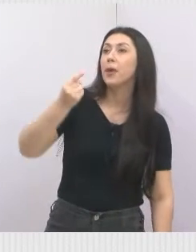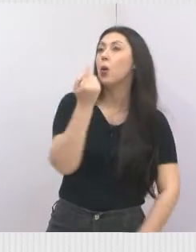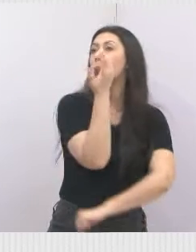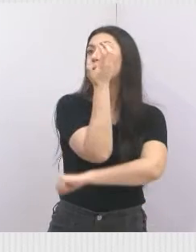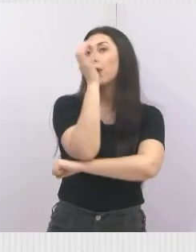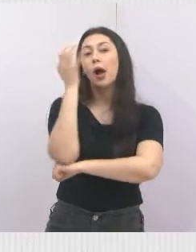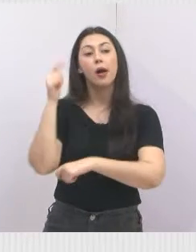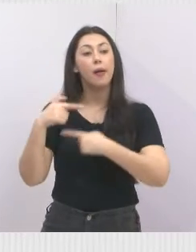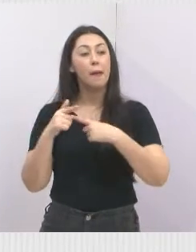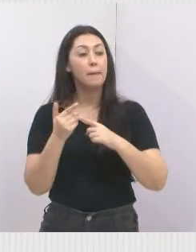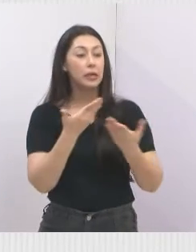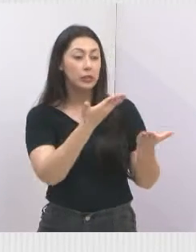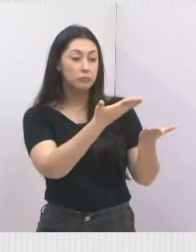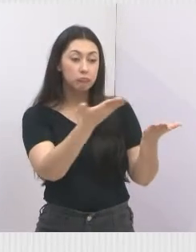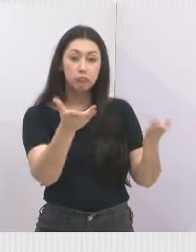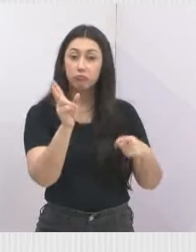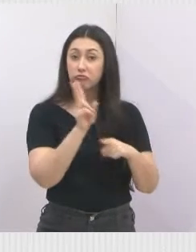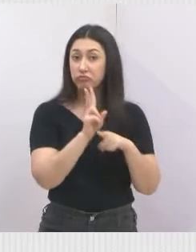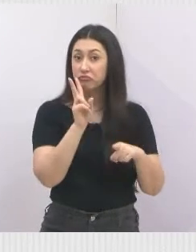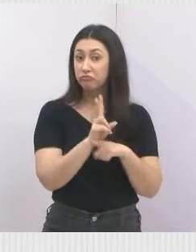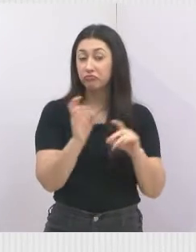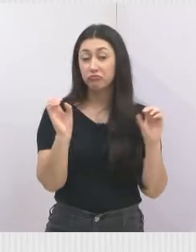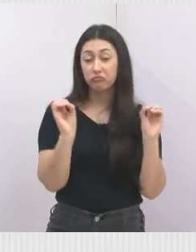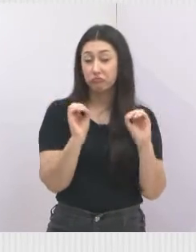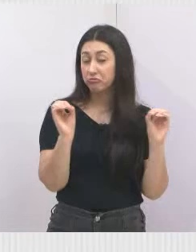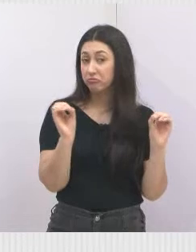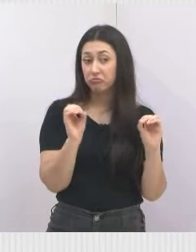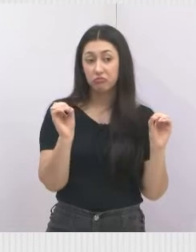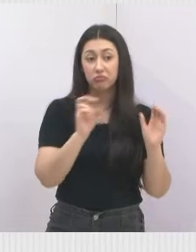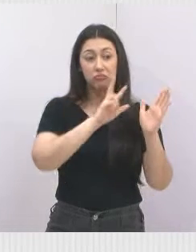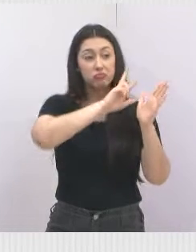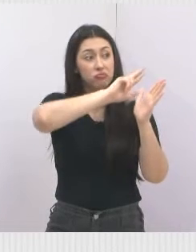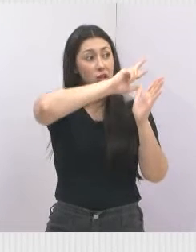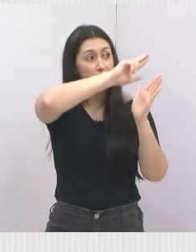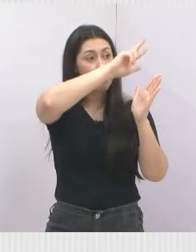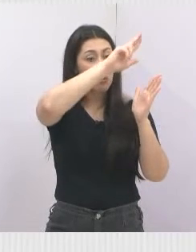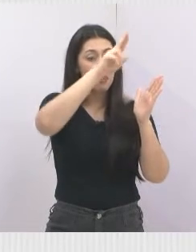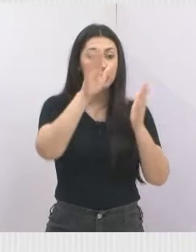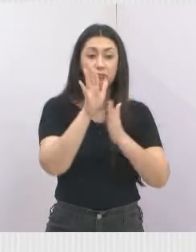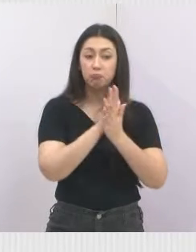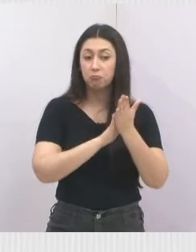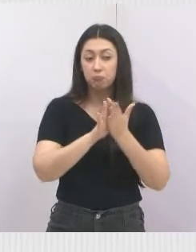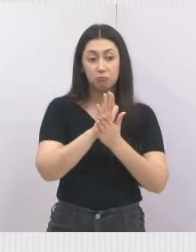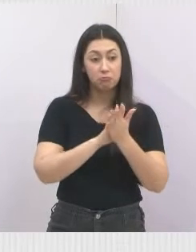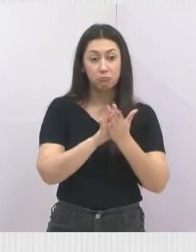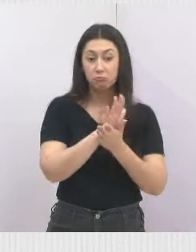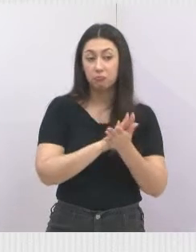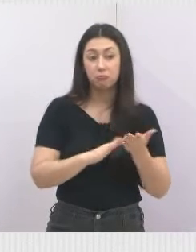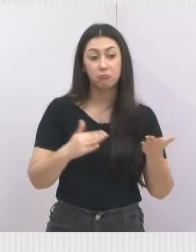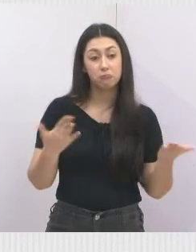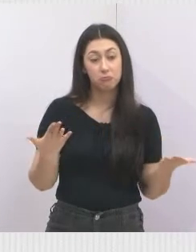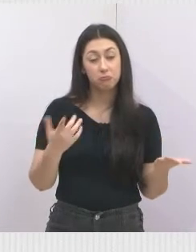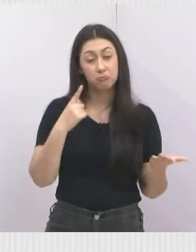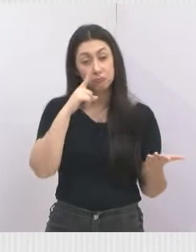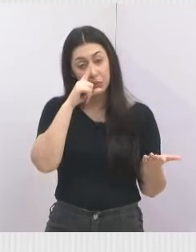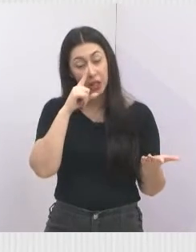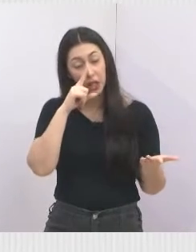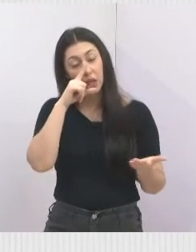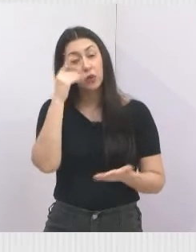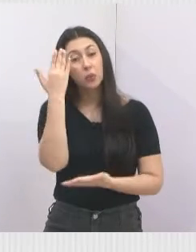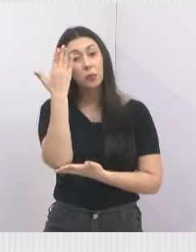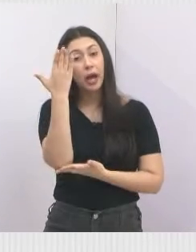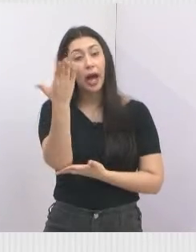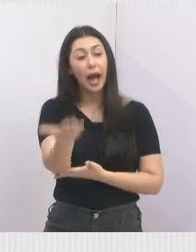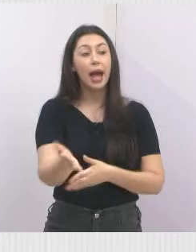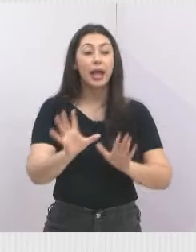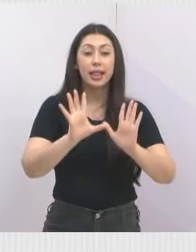Mas está aí. As que tem, não cuidam, não vão lá, pelo menos, está rachando o muro, está rachando a calçada, vai cair. Aí,